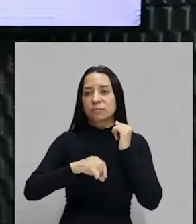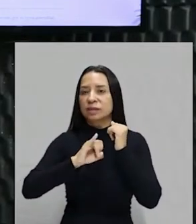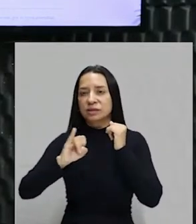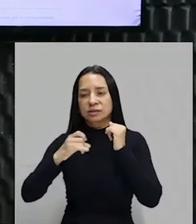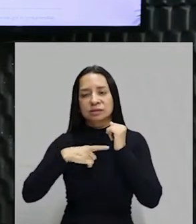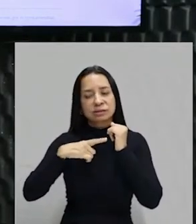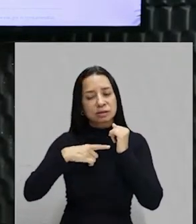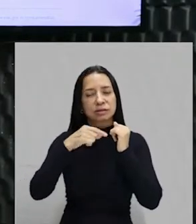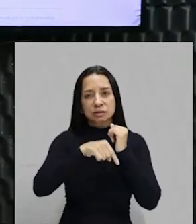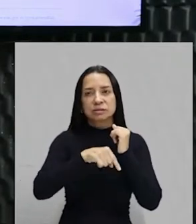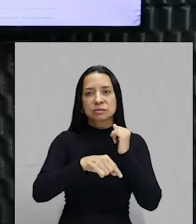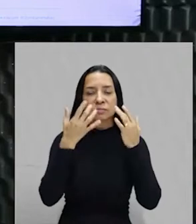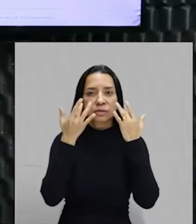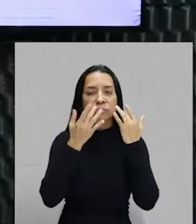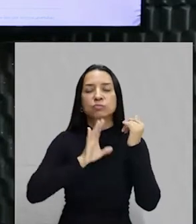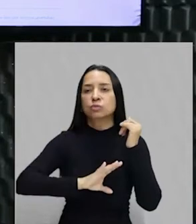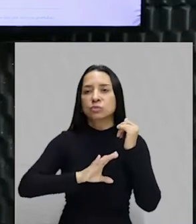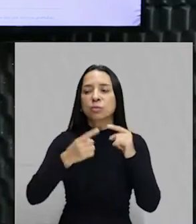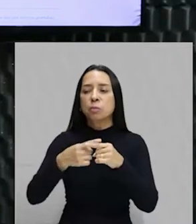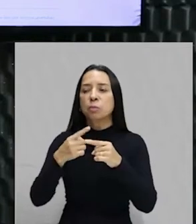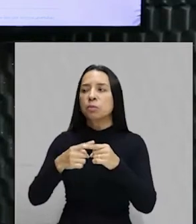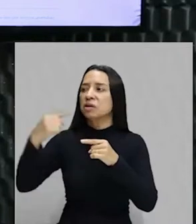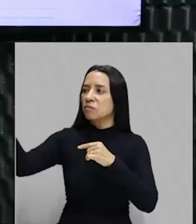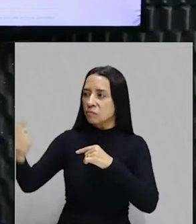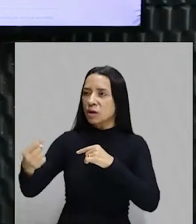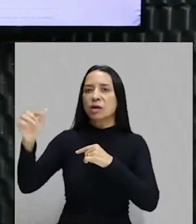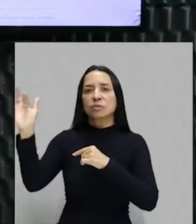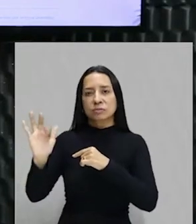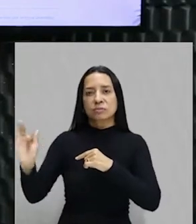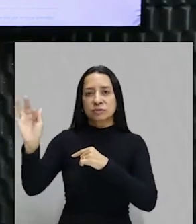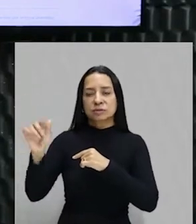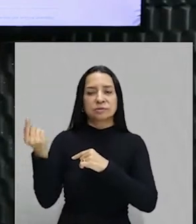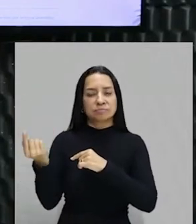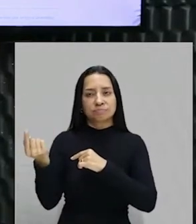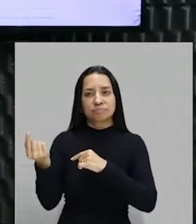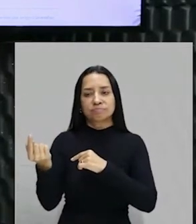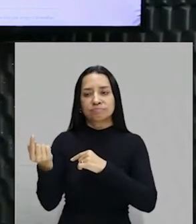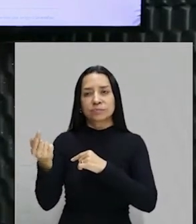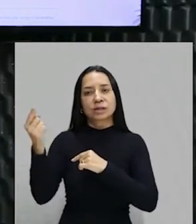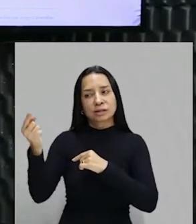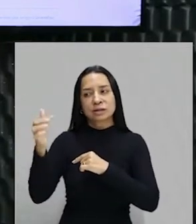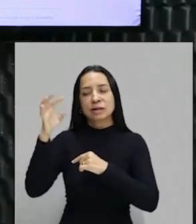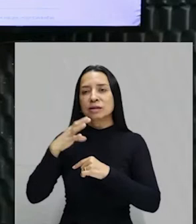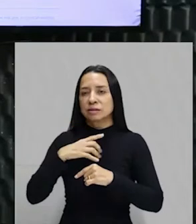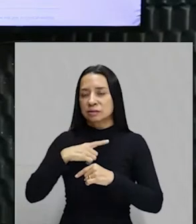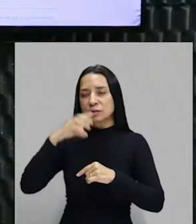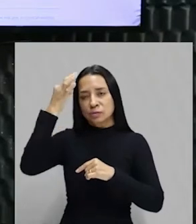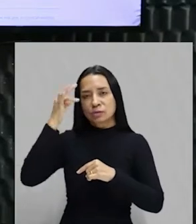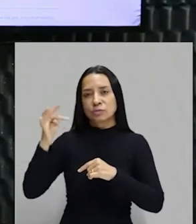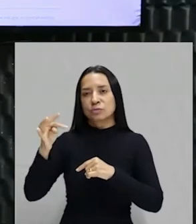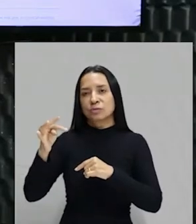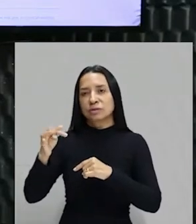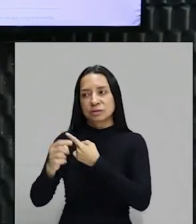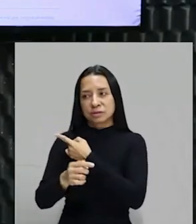trazer gente lá da França? E esses artistas franceses têm umas teorias, que eles estavam lá sem fazer nada, que eram meio